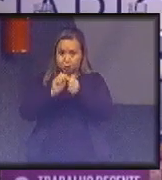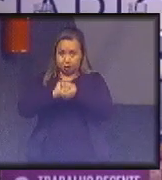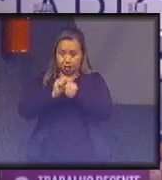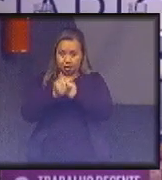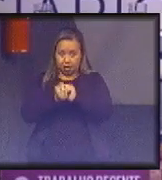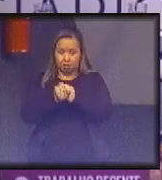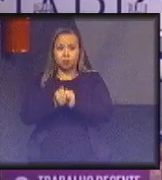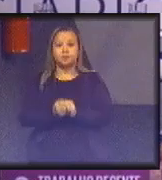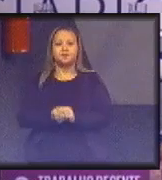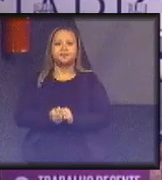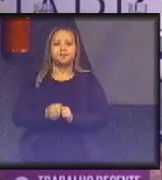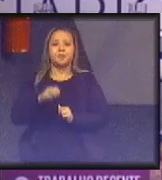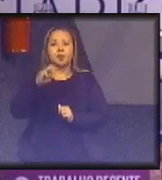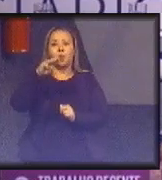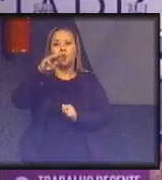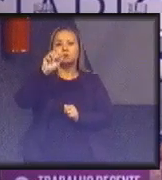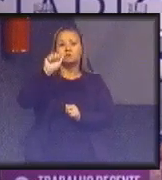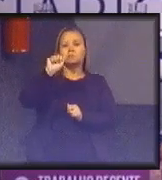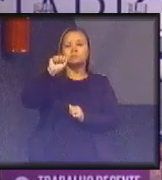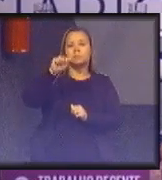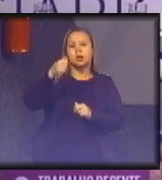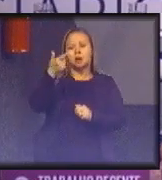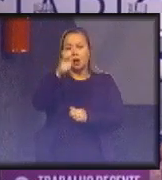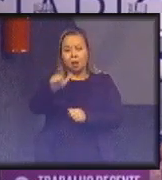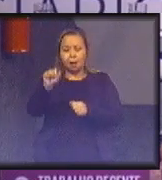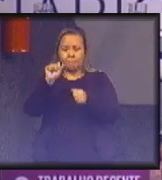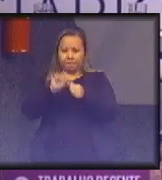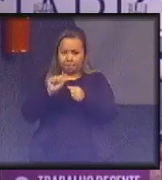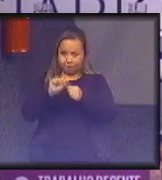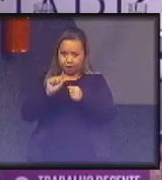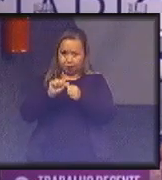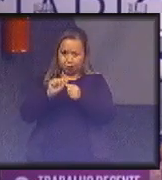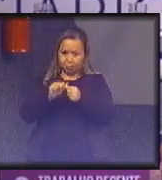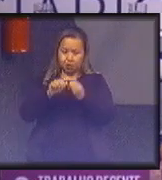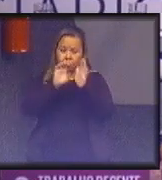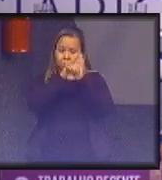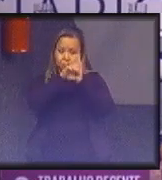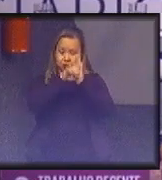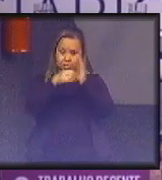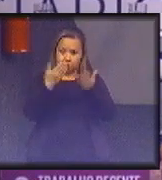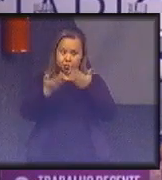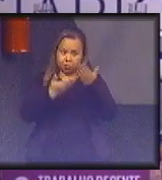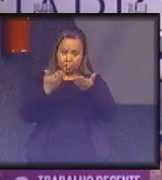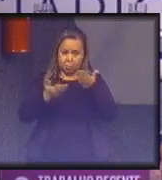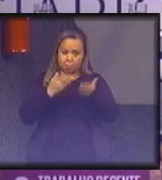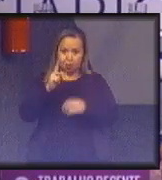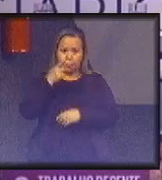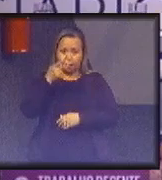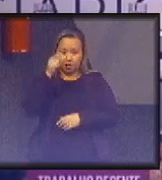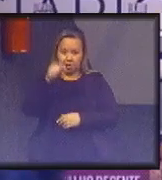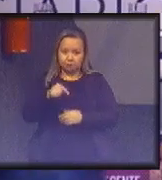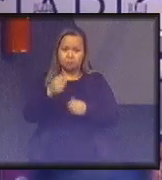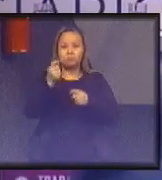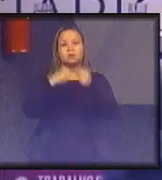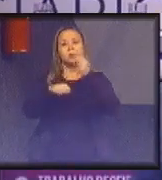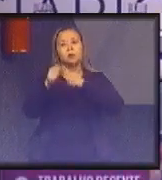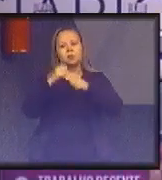remanufaturamento. Então, todos esses conceitos são tratados e são abordados pela economia circular.